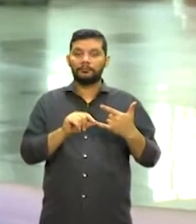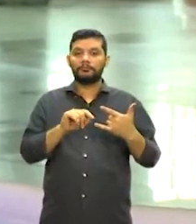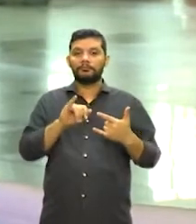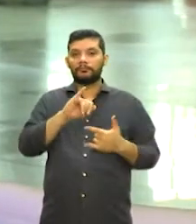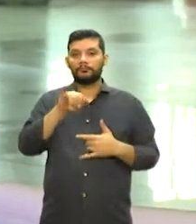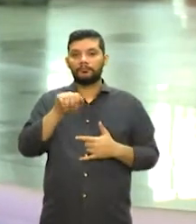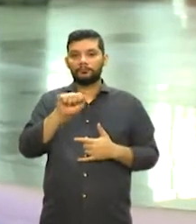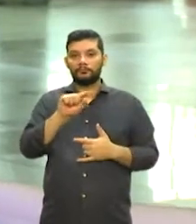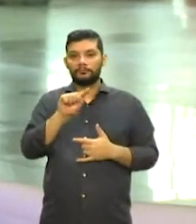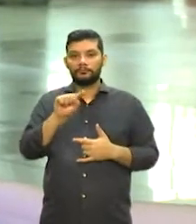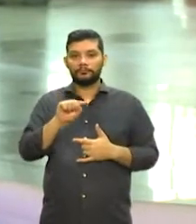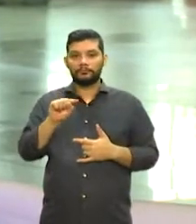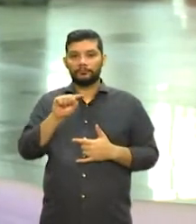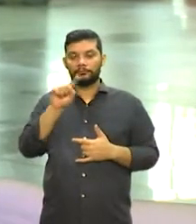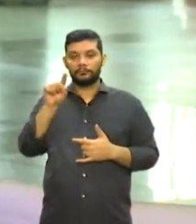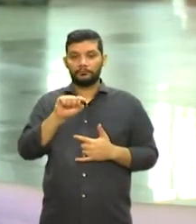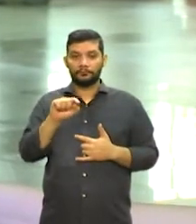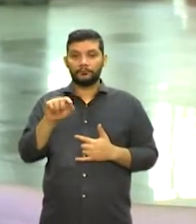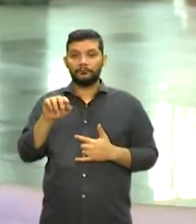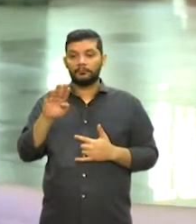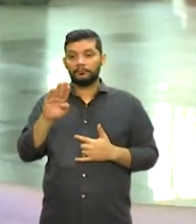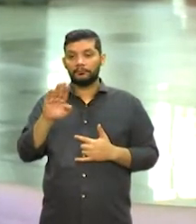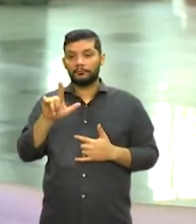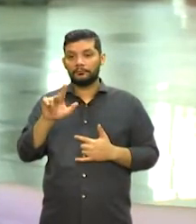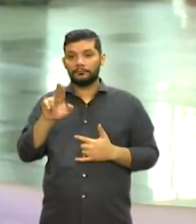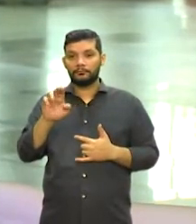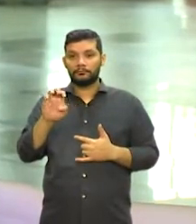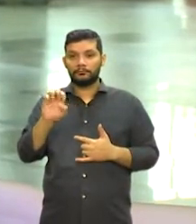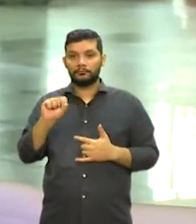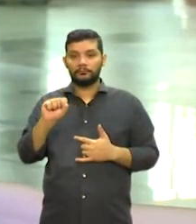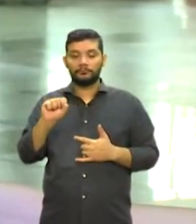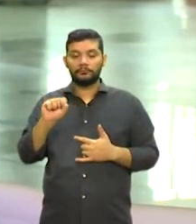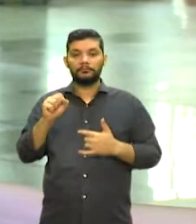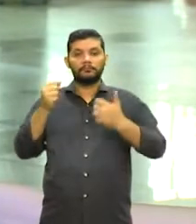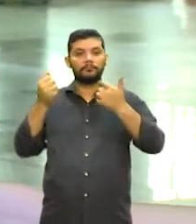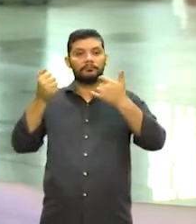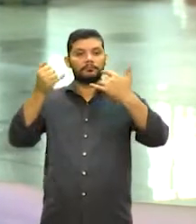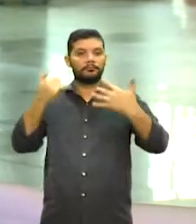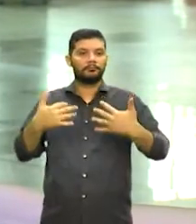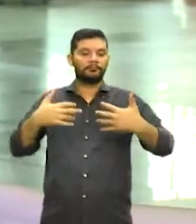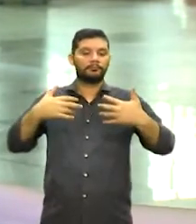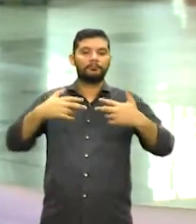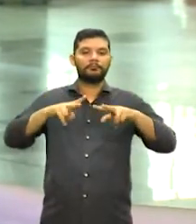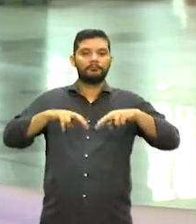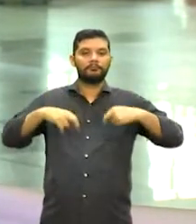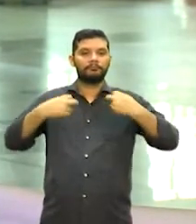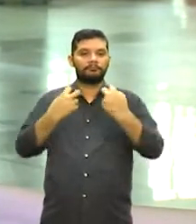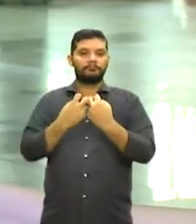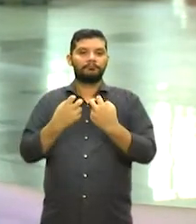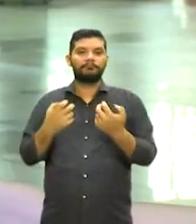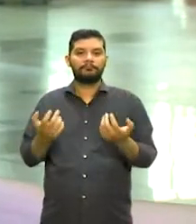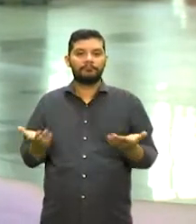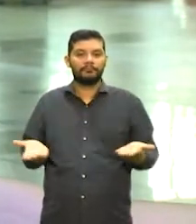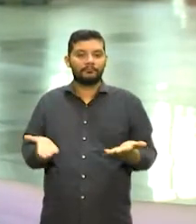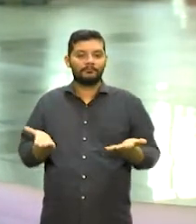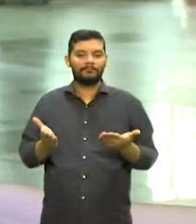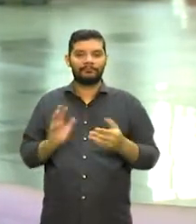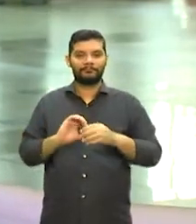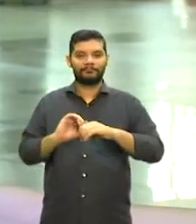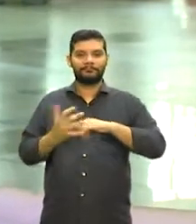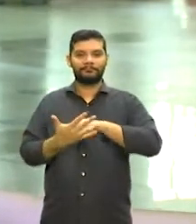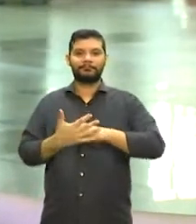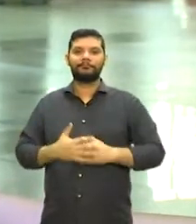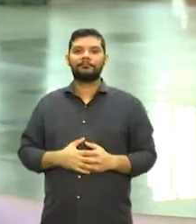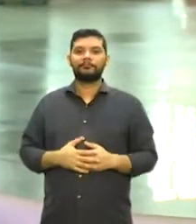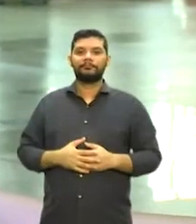as mesas redondas, sobre a música no contexto atual. A